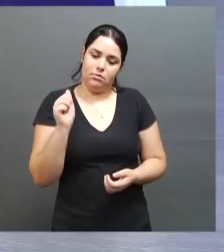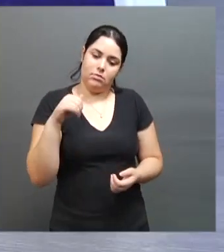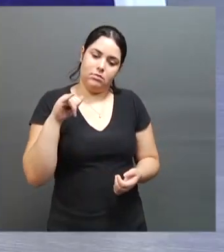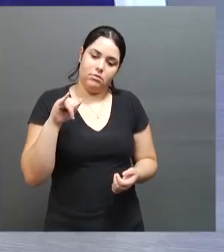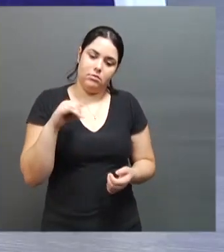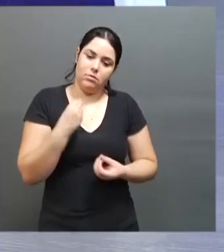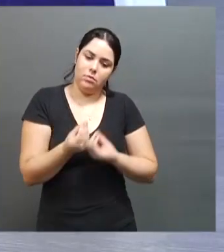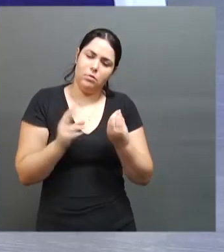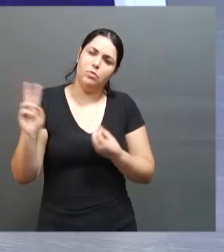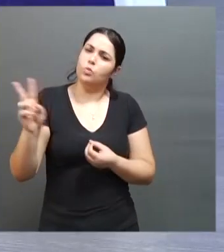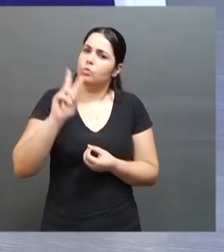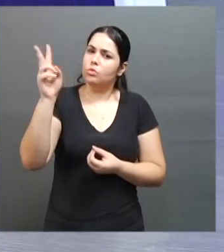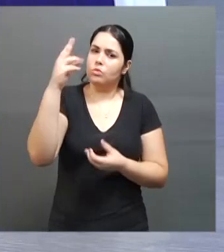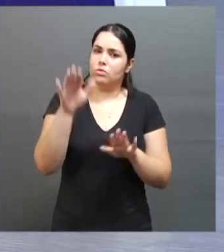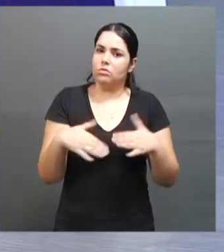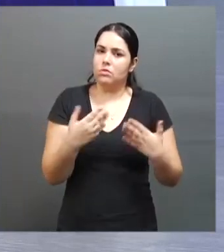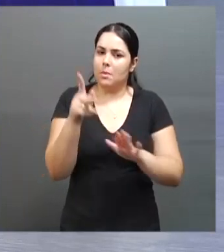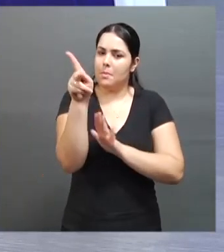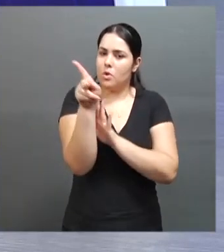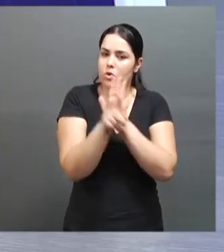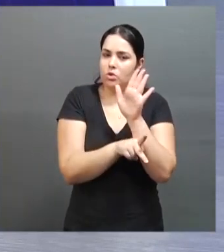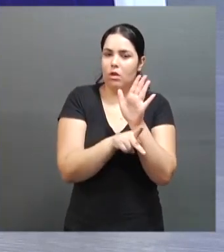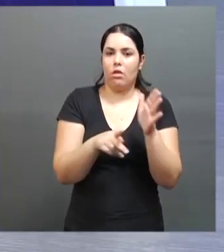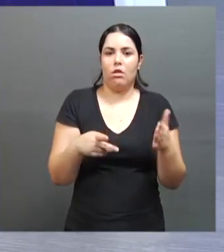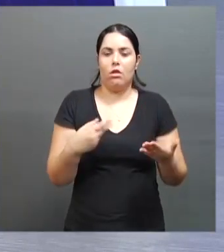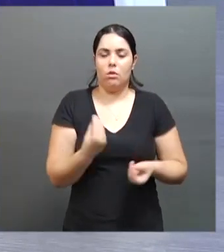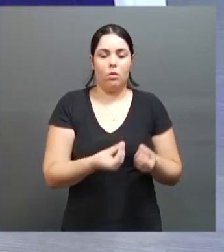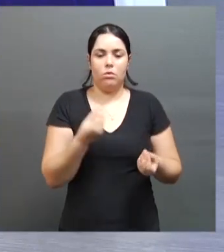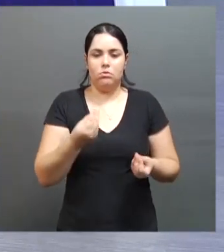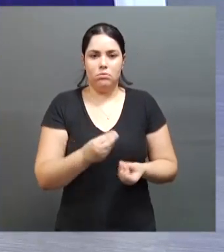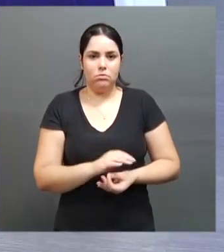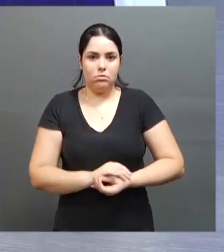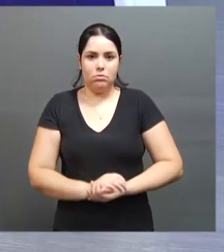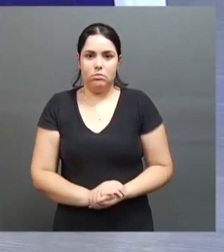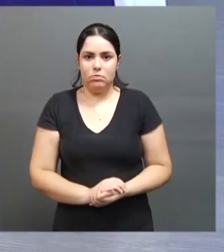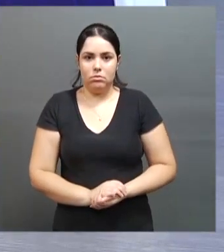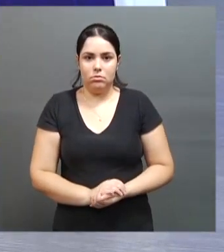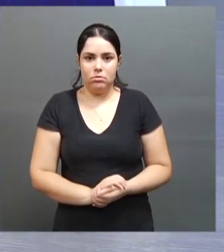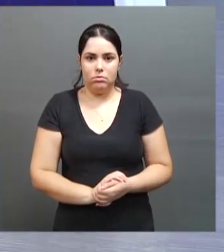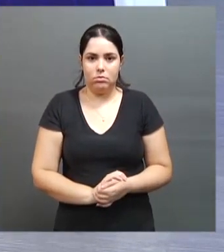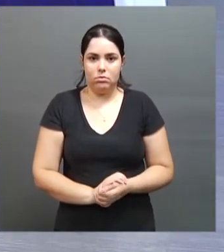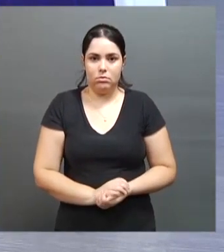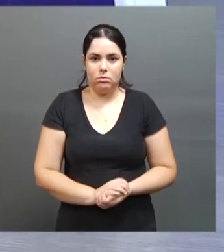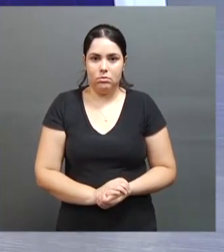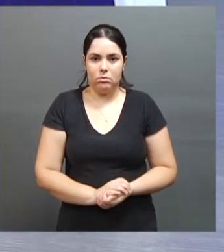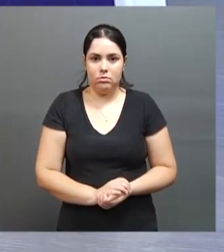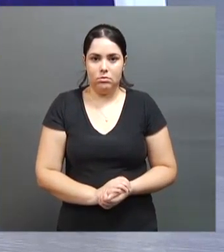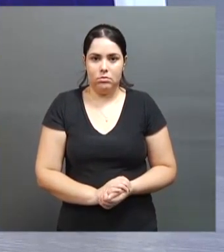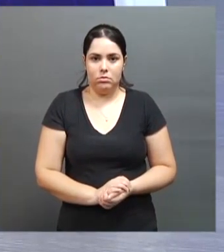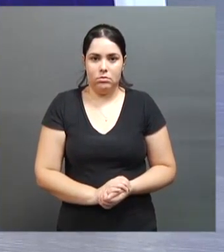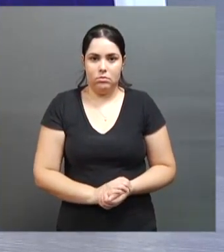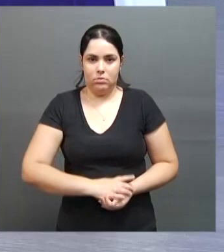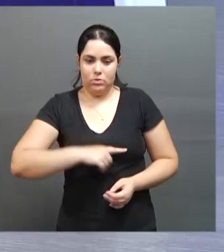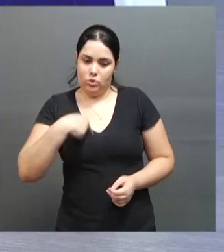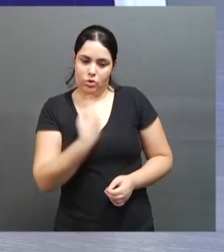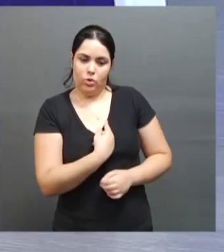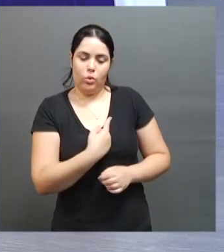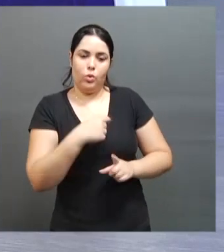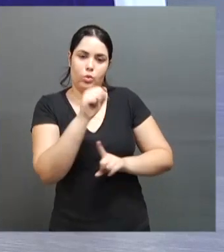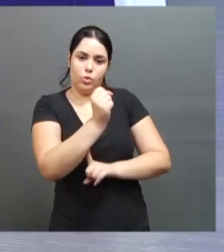a gente valoriza, então, projetos, o que a gente pode fazer para a gente, enquanto sociedade,